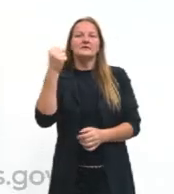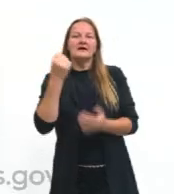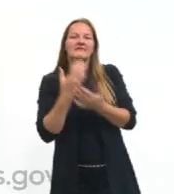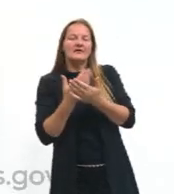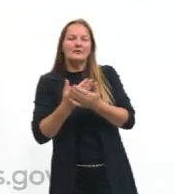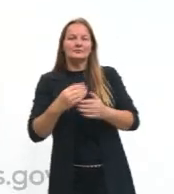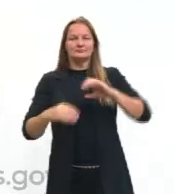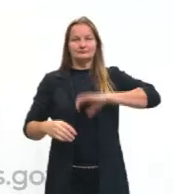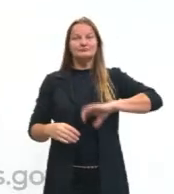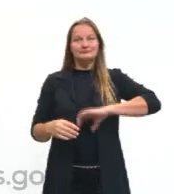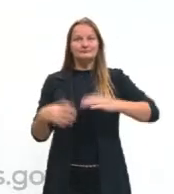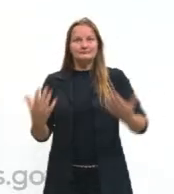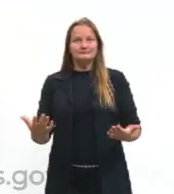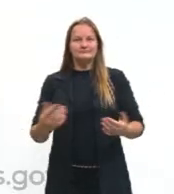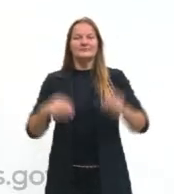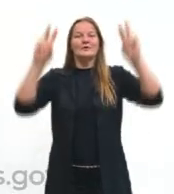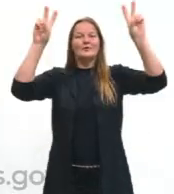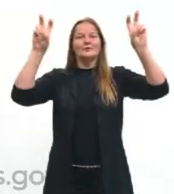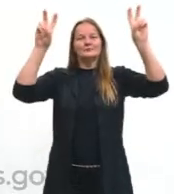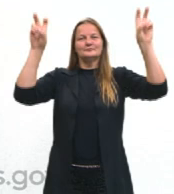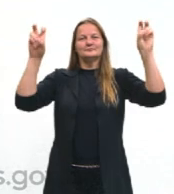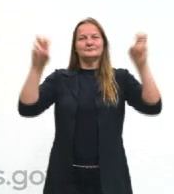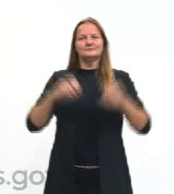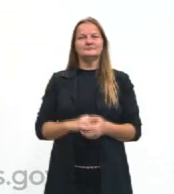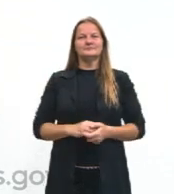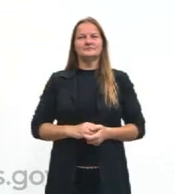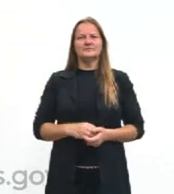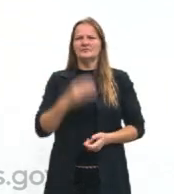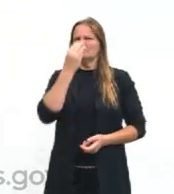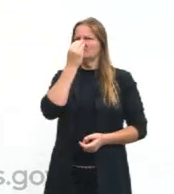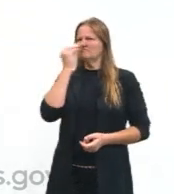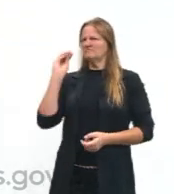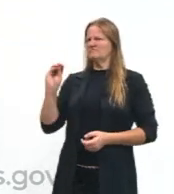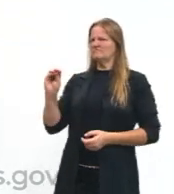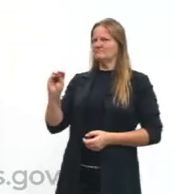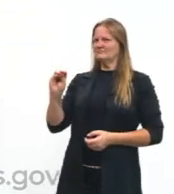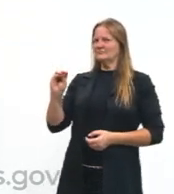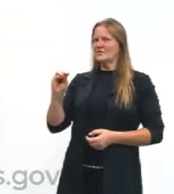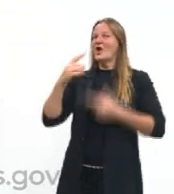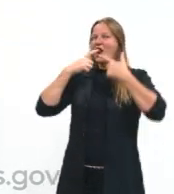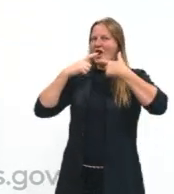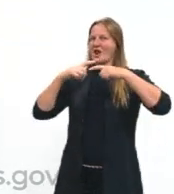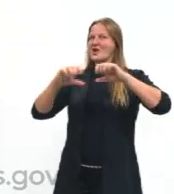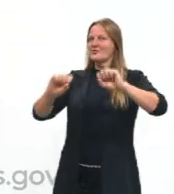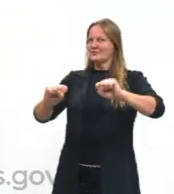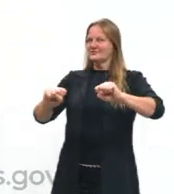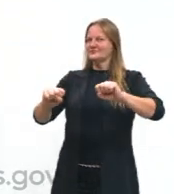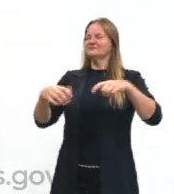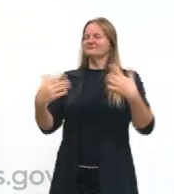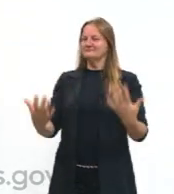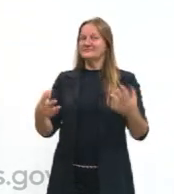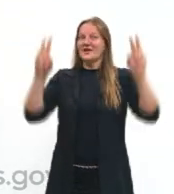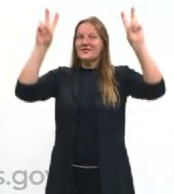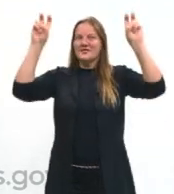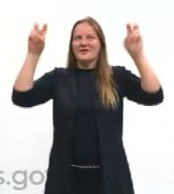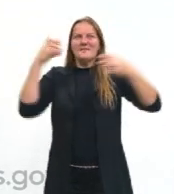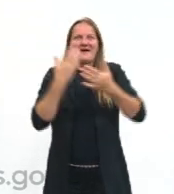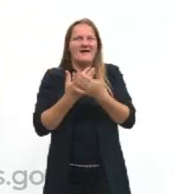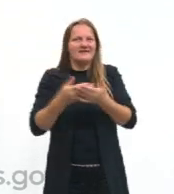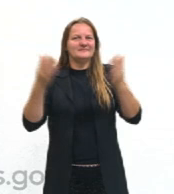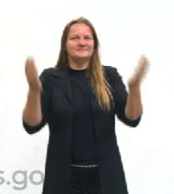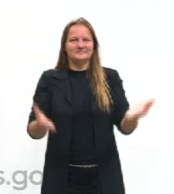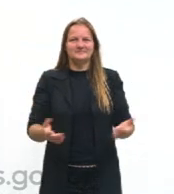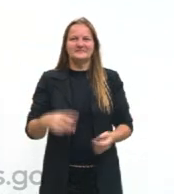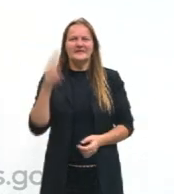de língua portuguesa que tem como título preconceito linguístico. Esse é o assunto que a gente vai tratar hoje. Lembrando